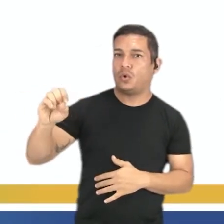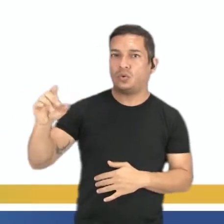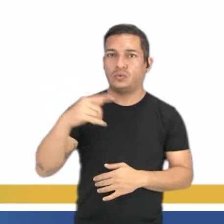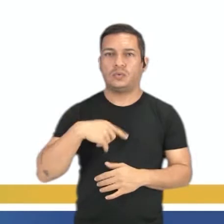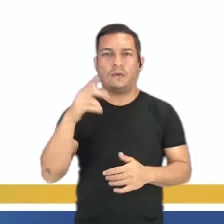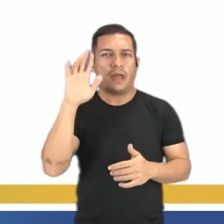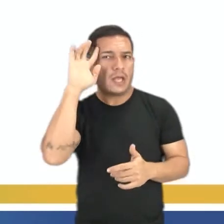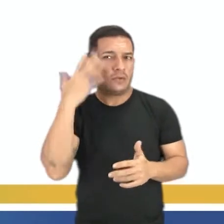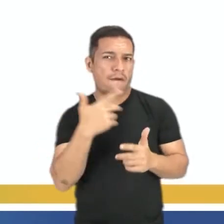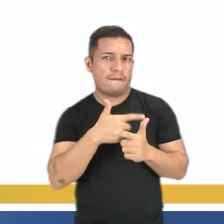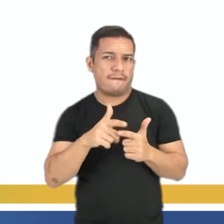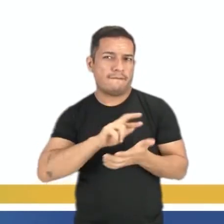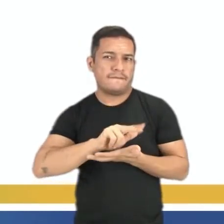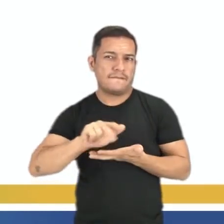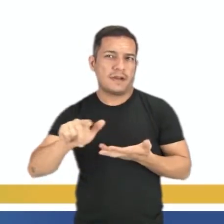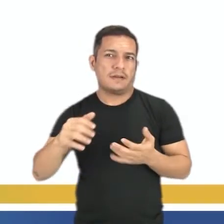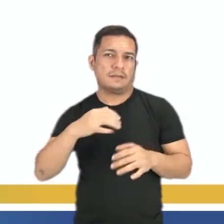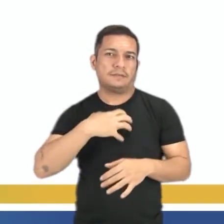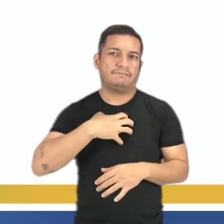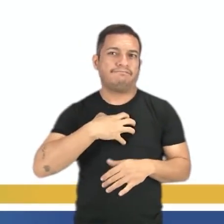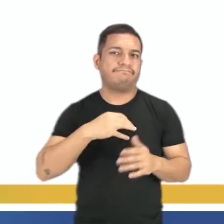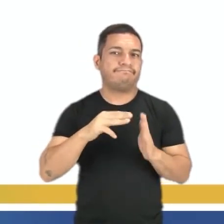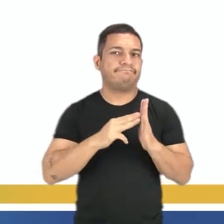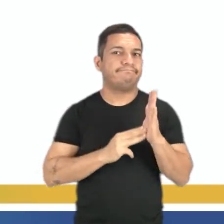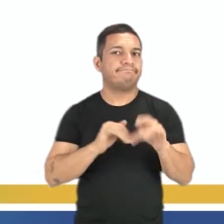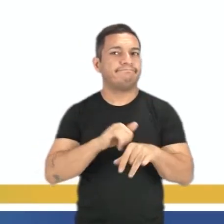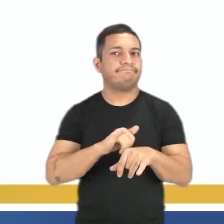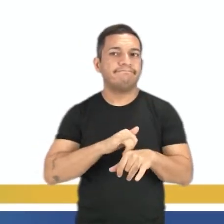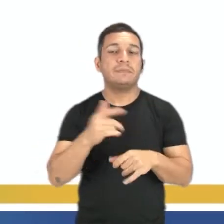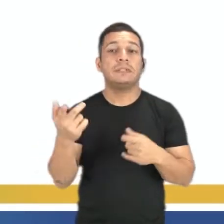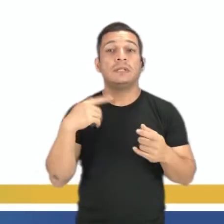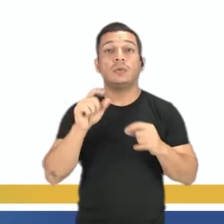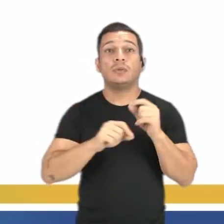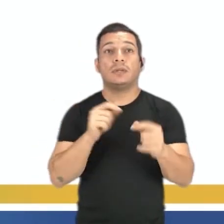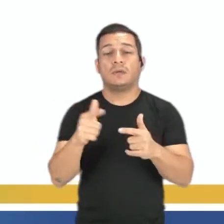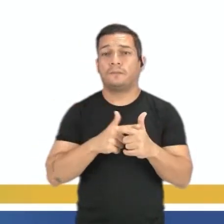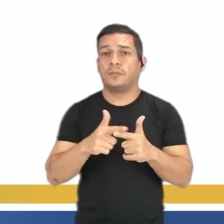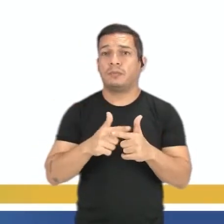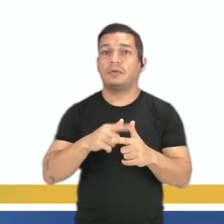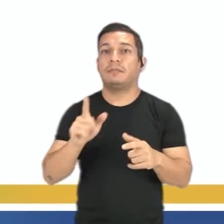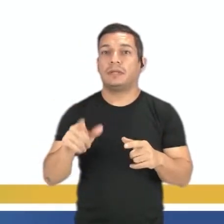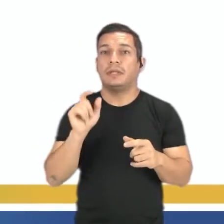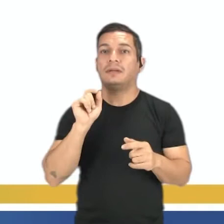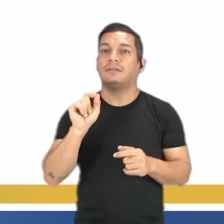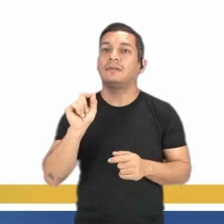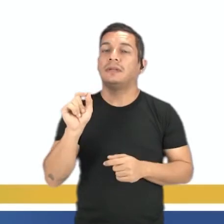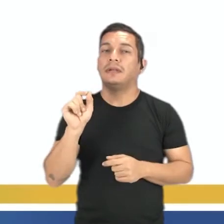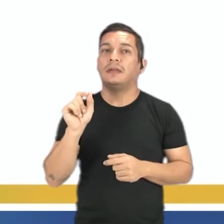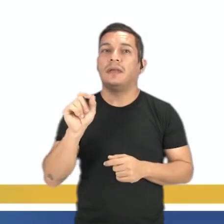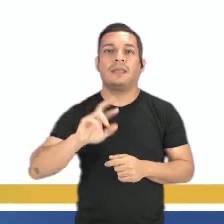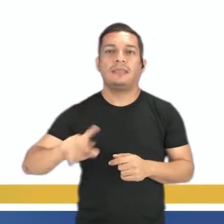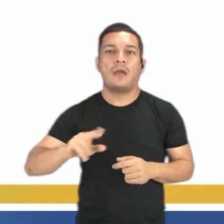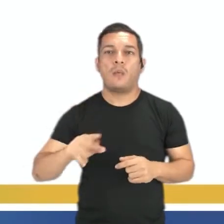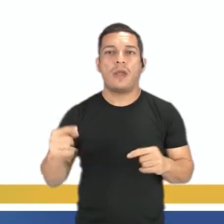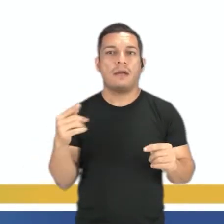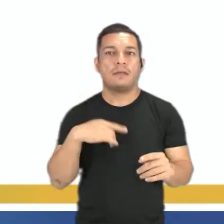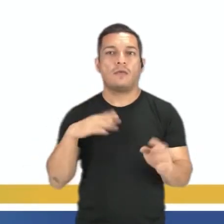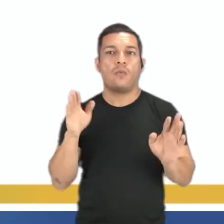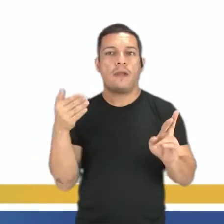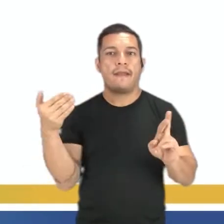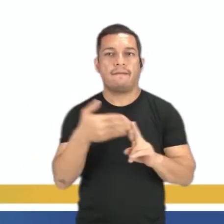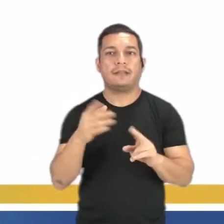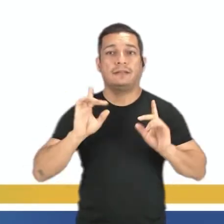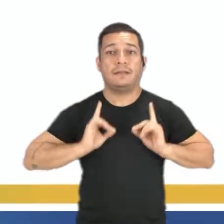diversas formas, você observa que não se trata, o problema que é muito complicado, não se trata da deficiência do